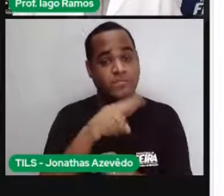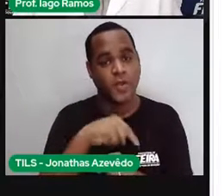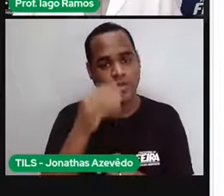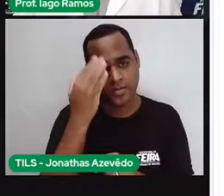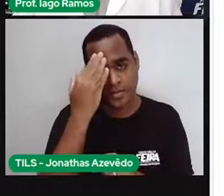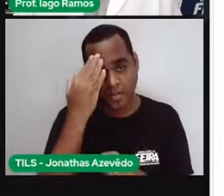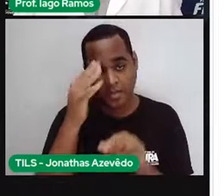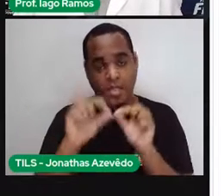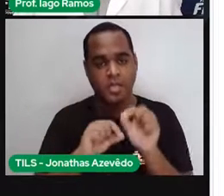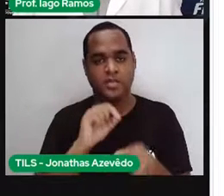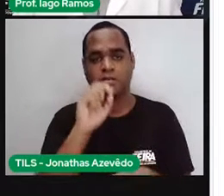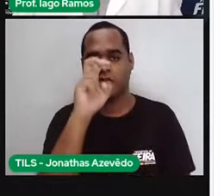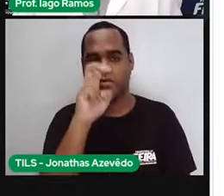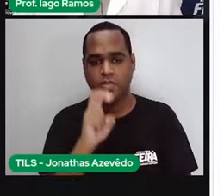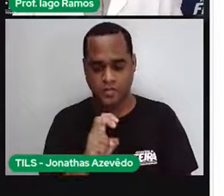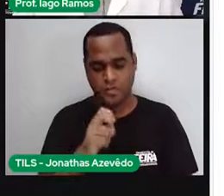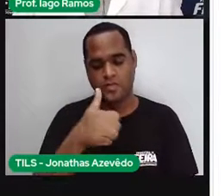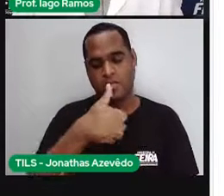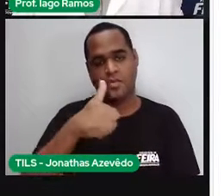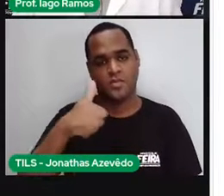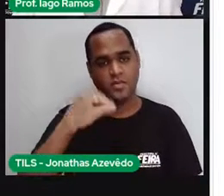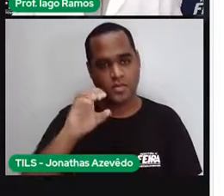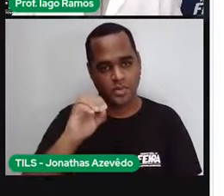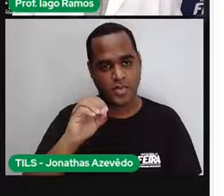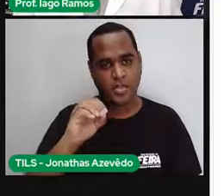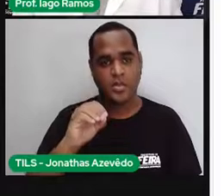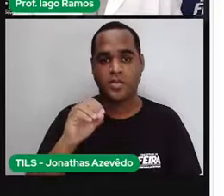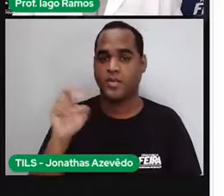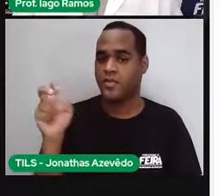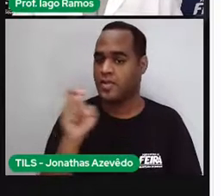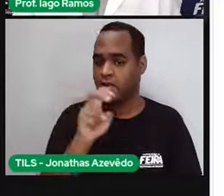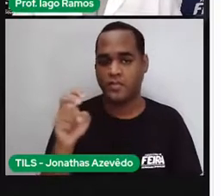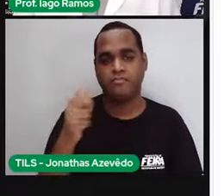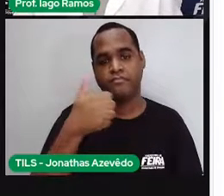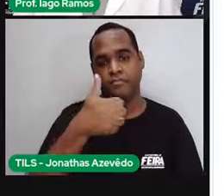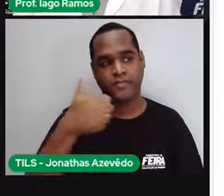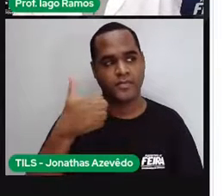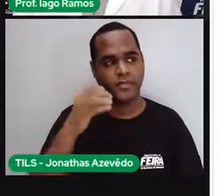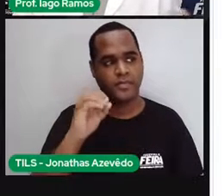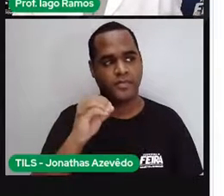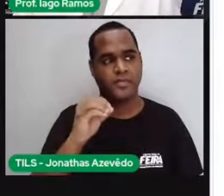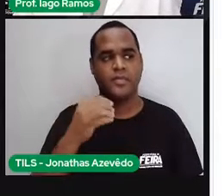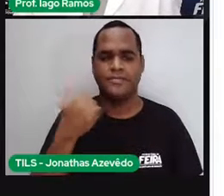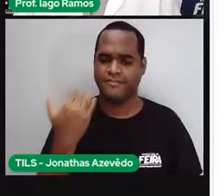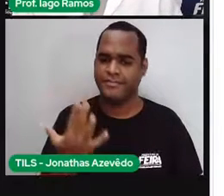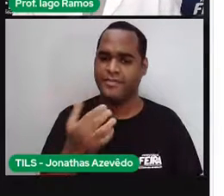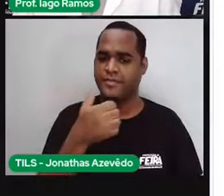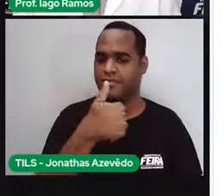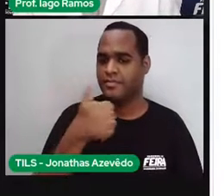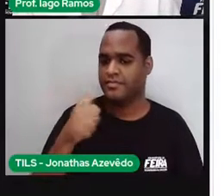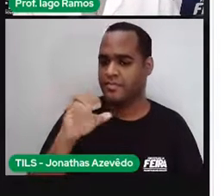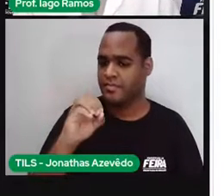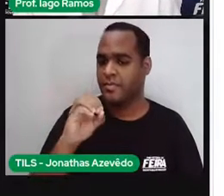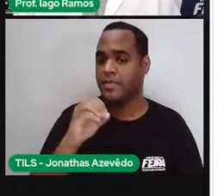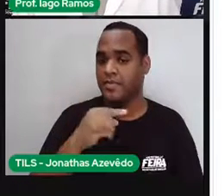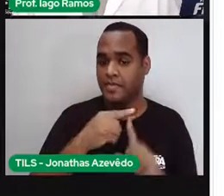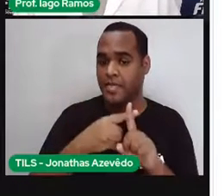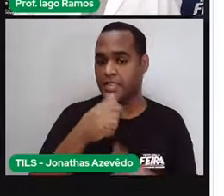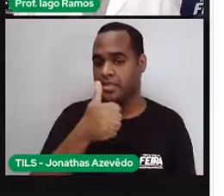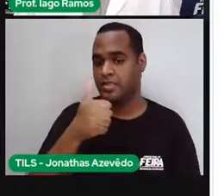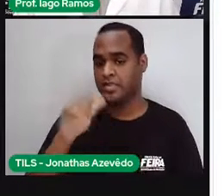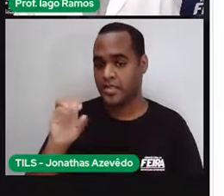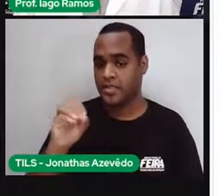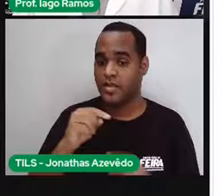55 mais 55 é 110. 55 mais 55 é 110. 110 mais 110 daria